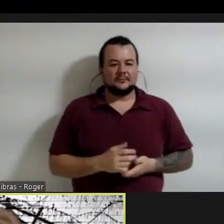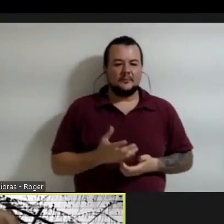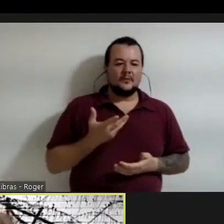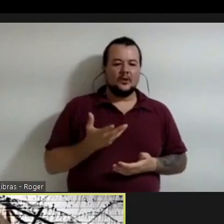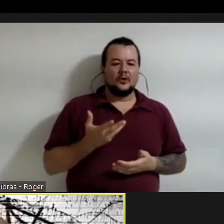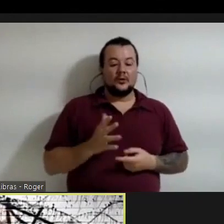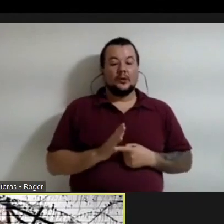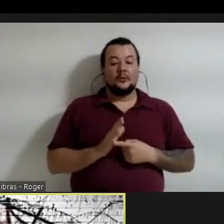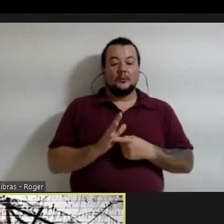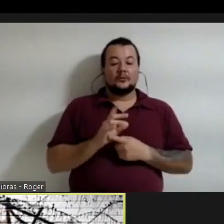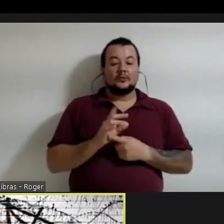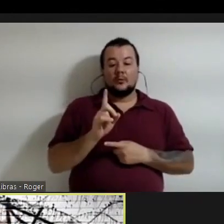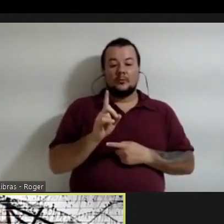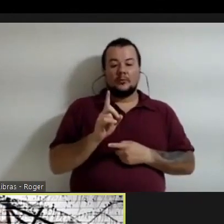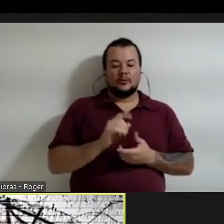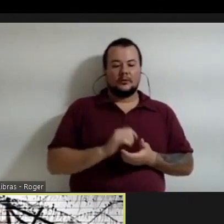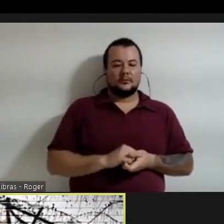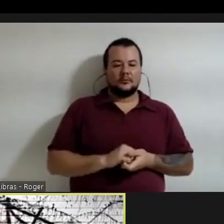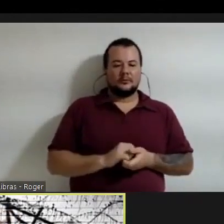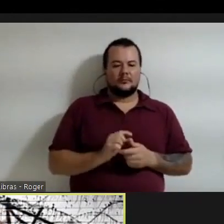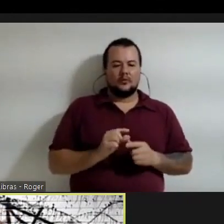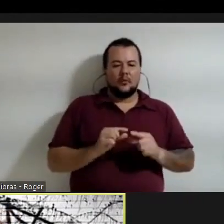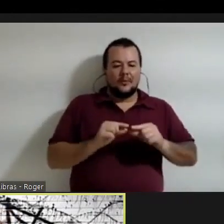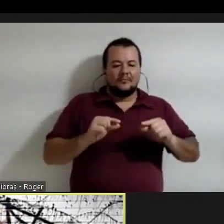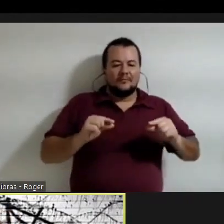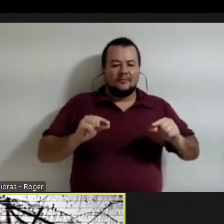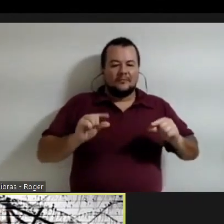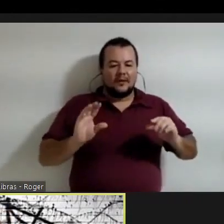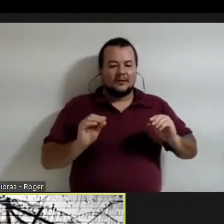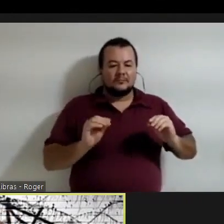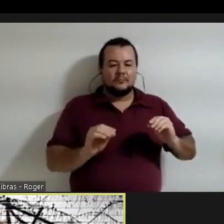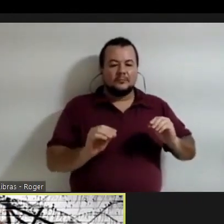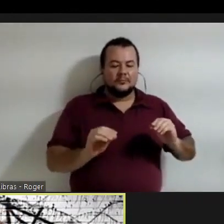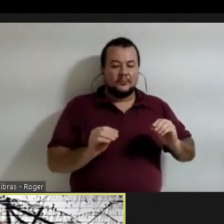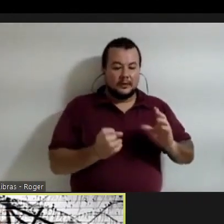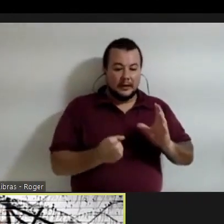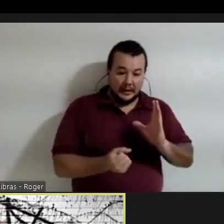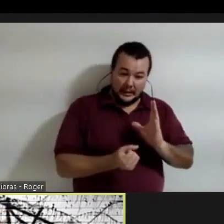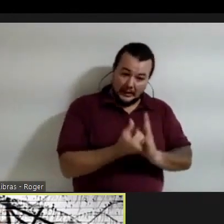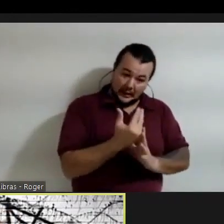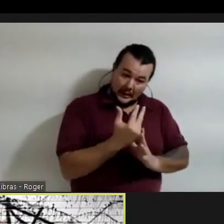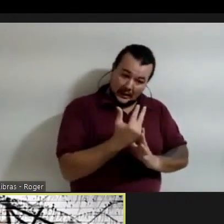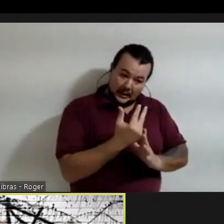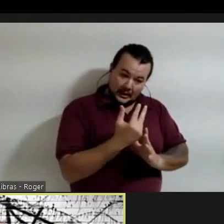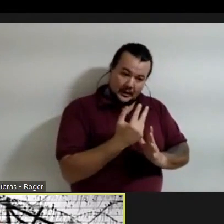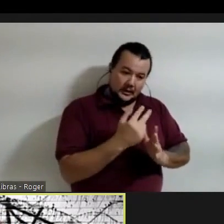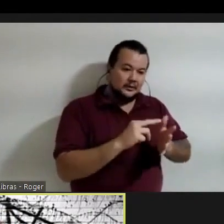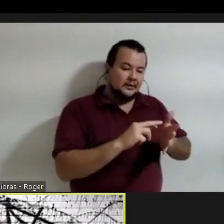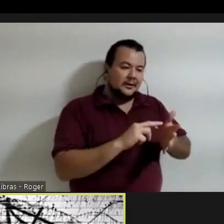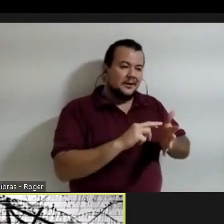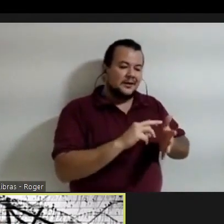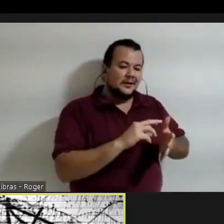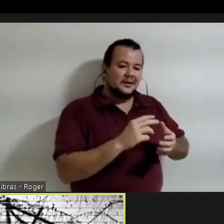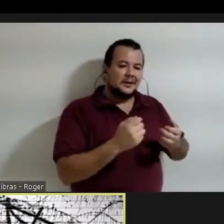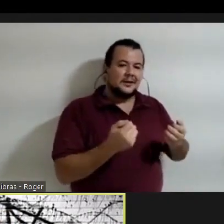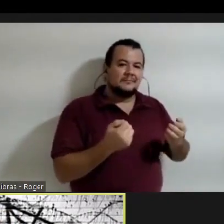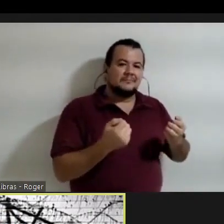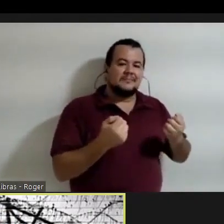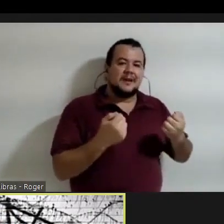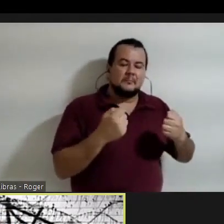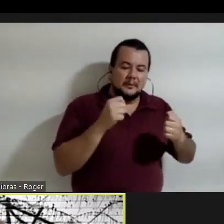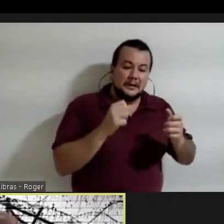somente uma, uma das frases que você colocou, criar situações de aprendizagem e gerir processos de aprendizagem.